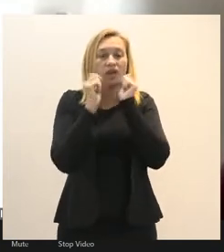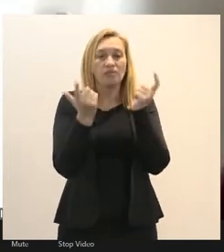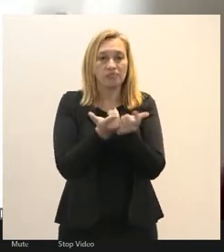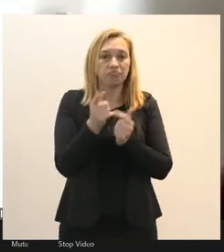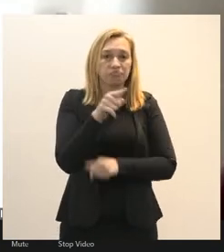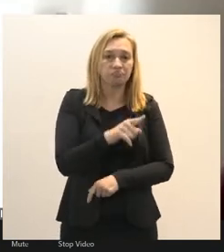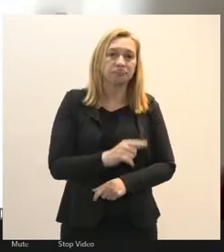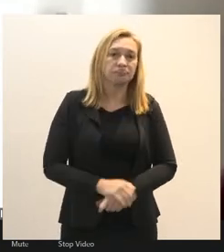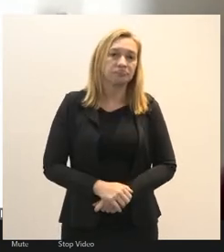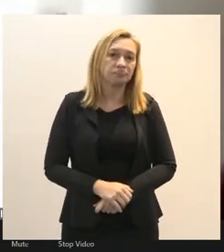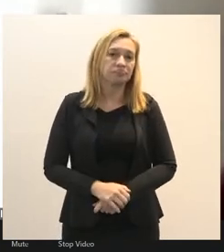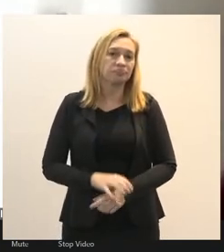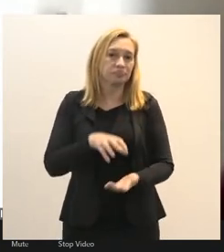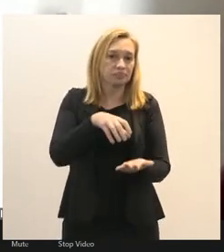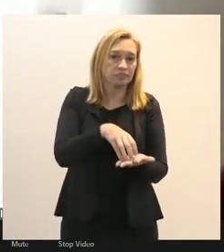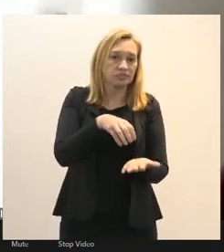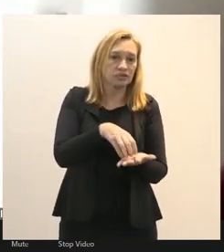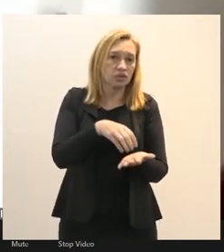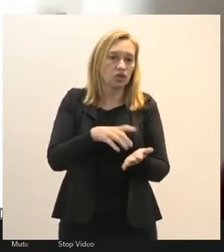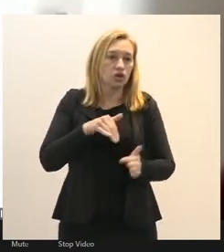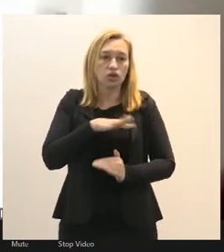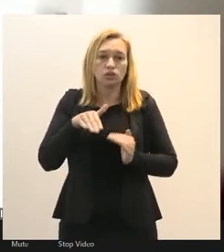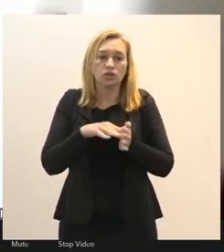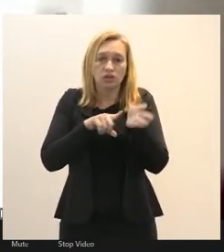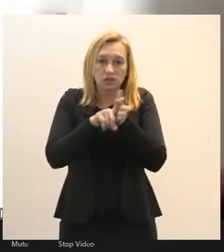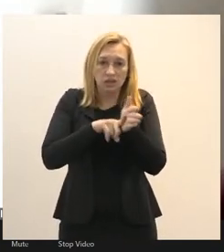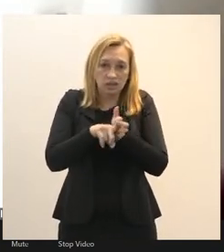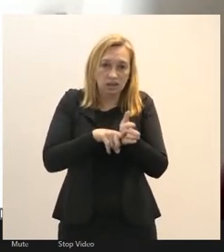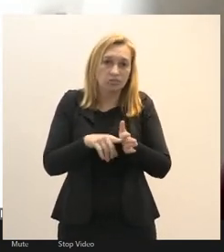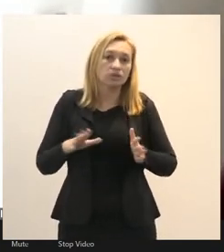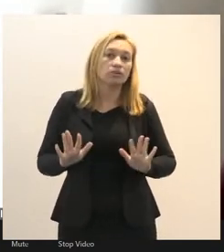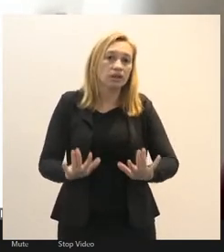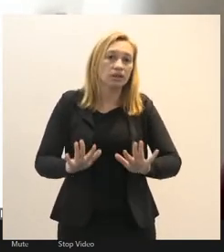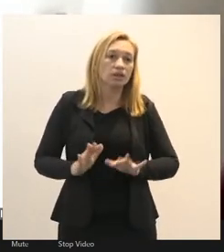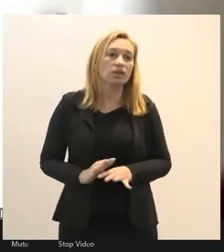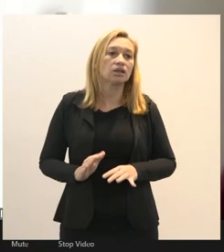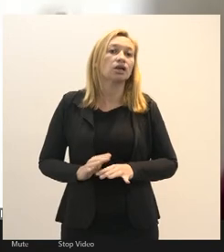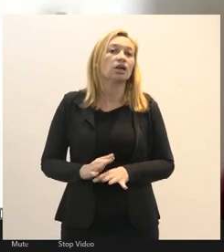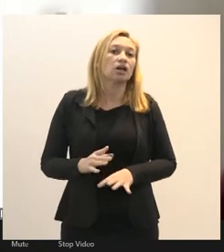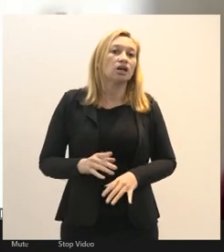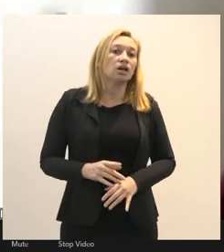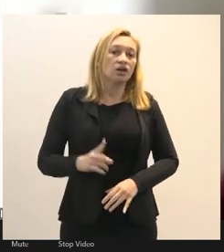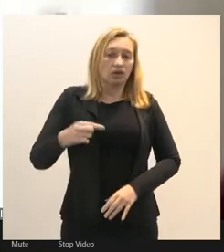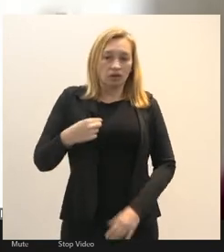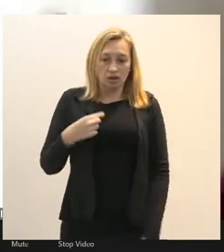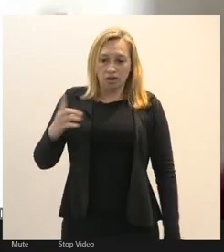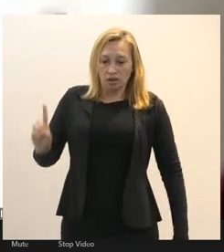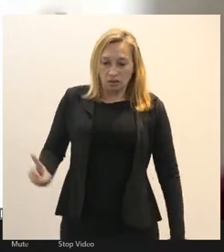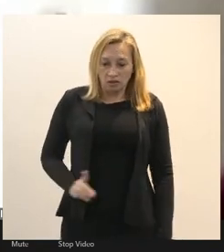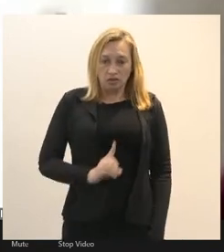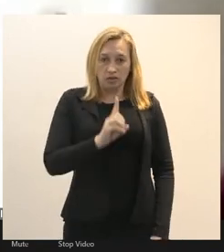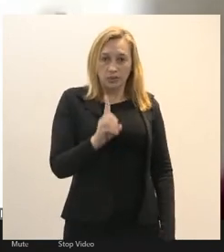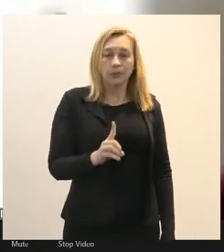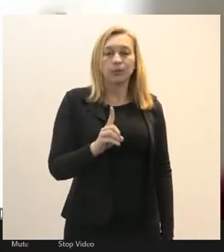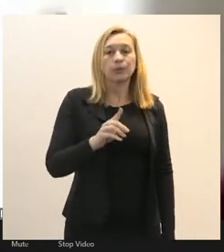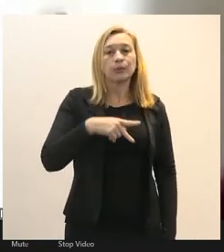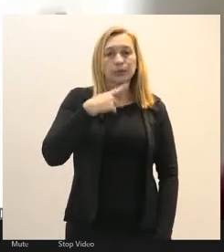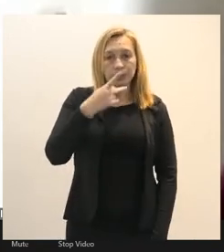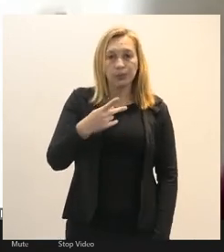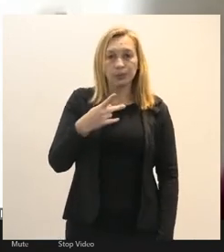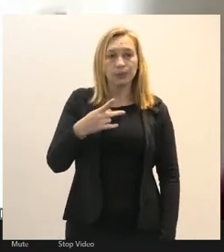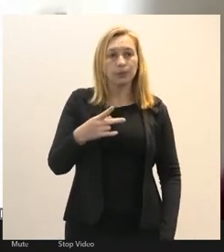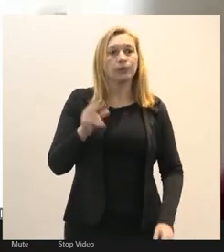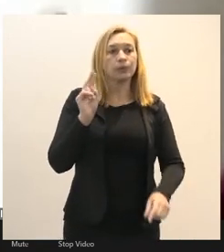sintomas de covid fazendo exames estou fora de combate infelizmente mas fiz questão de vir aqui fazer essa fala em